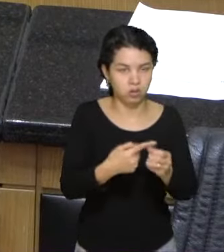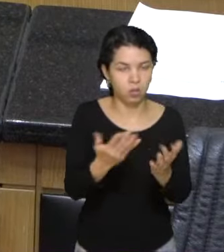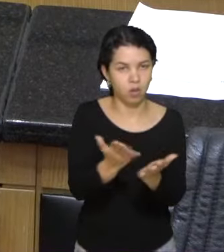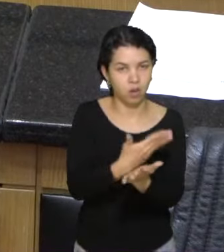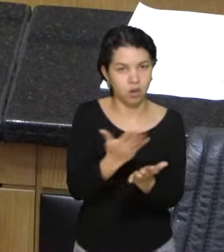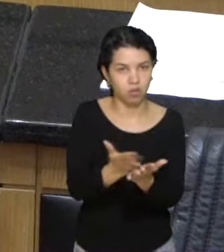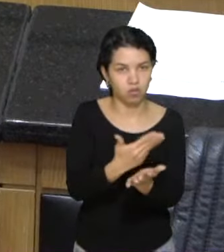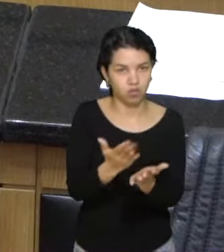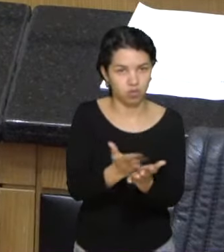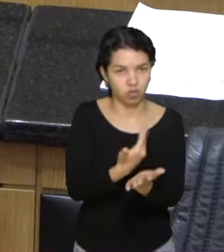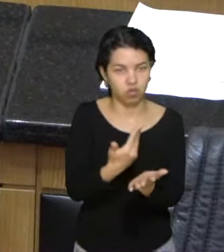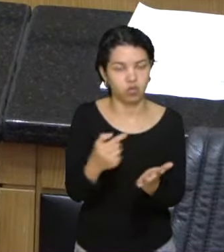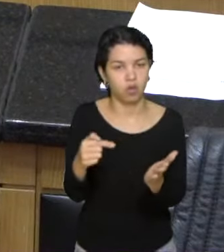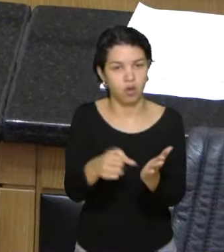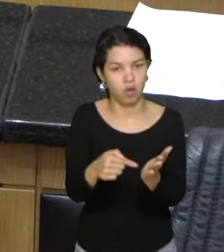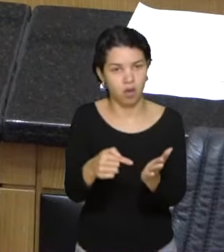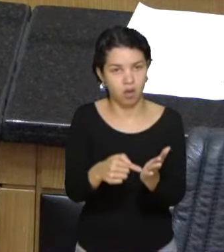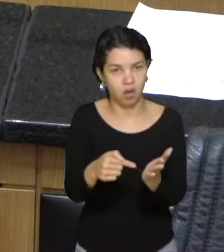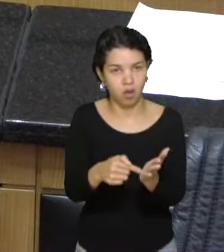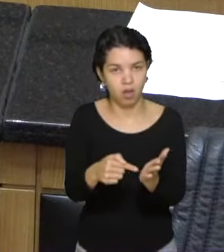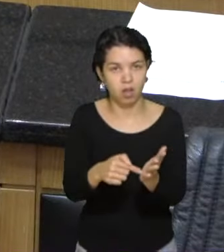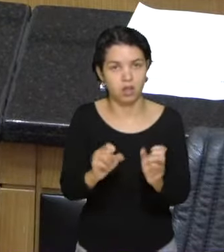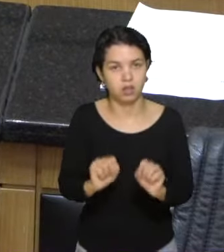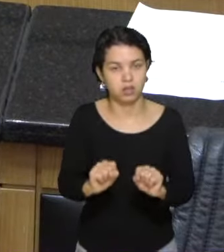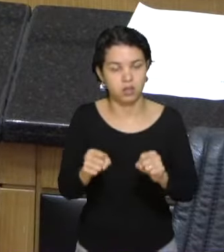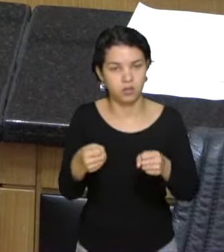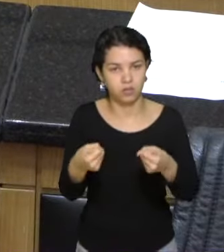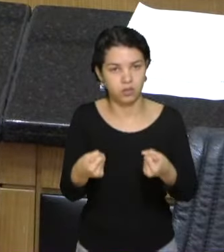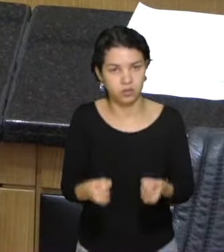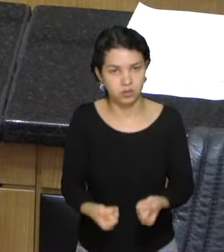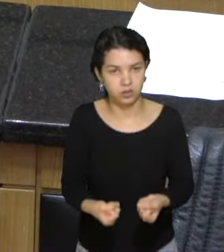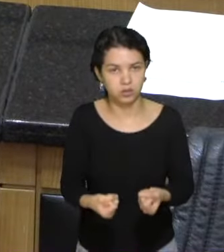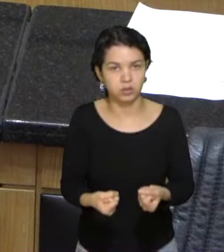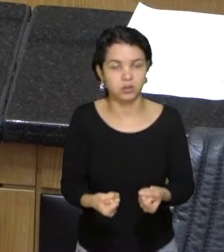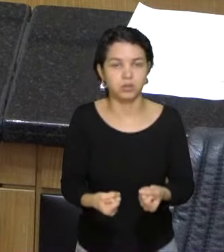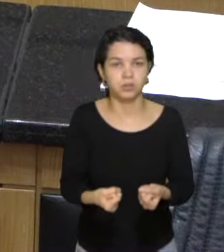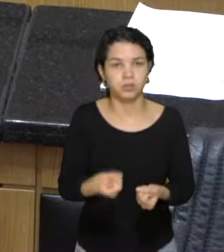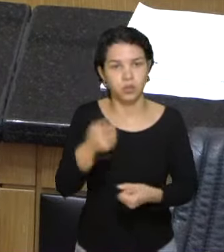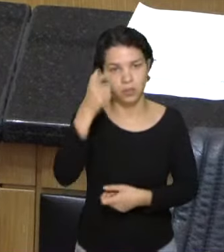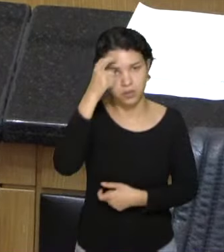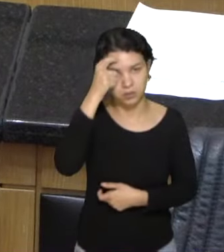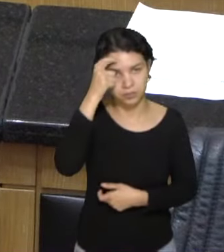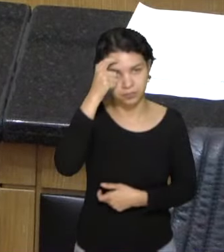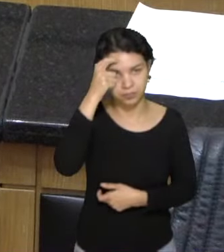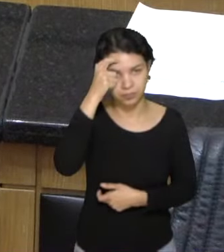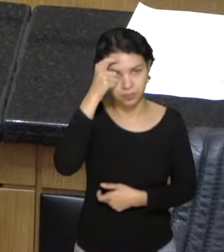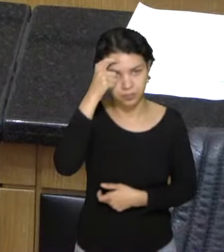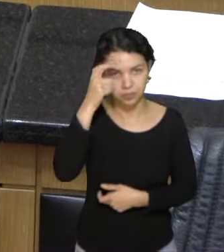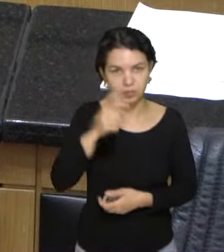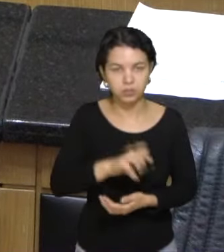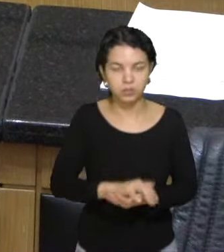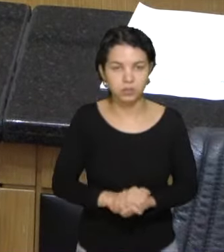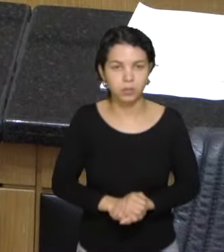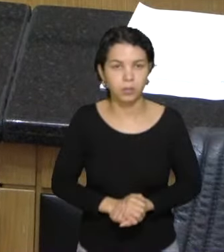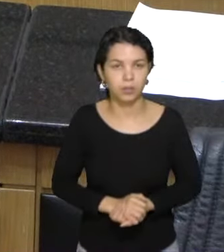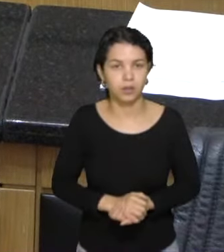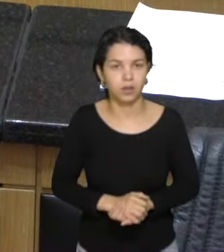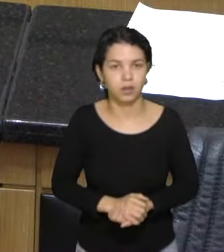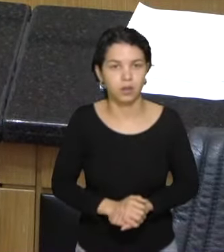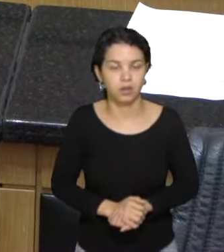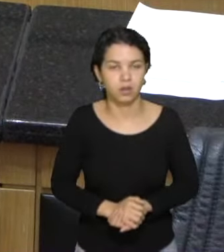faz apologia, que faz a defesa dessa perspectiva, permitam-me usar a expressão,